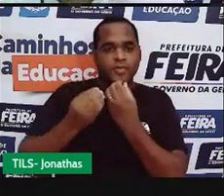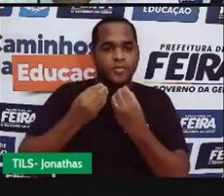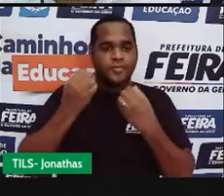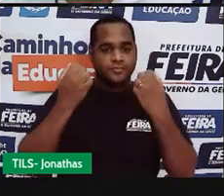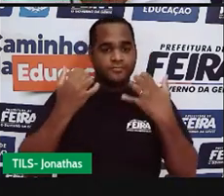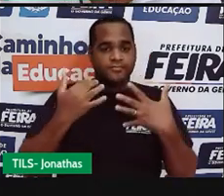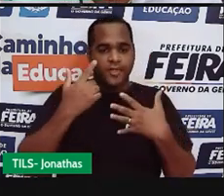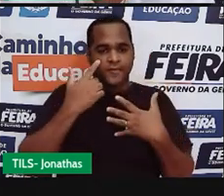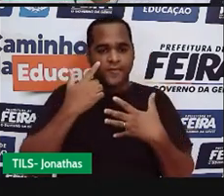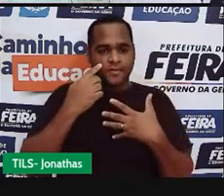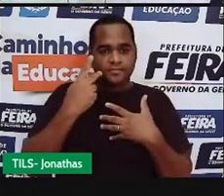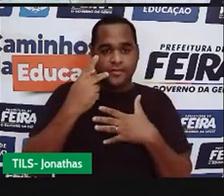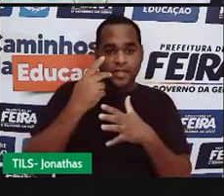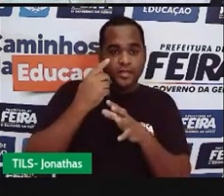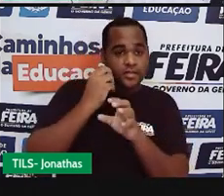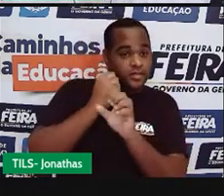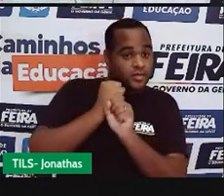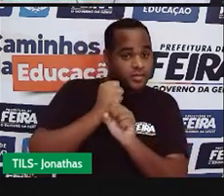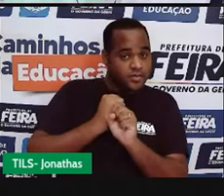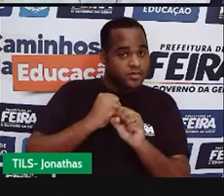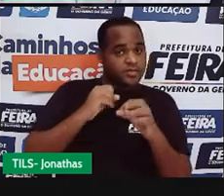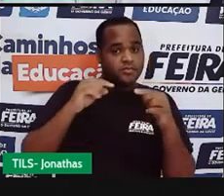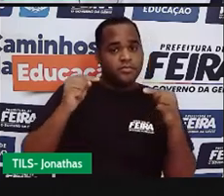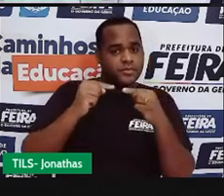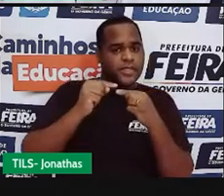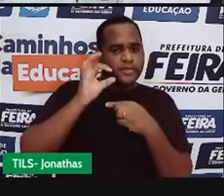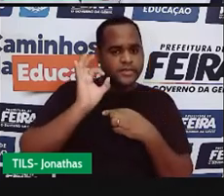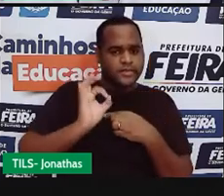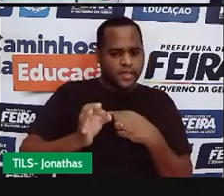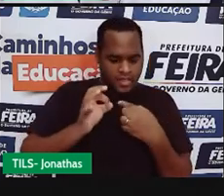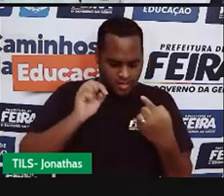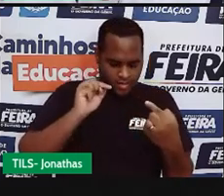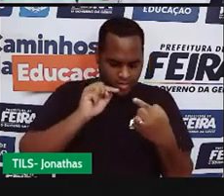para ver se realmente é o que a gente quer.